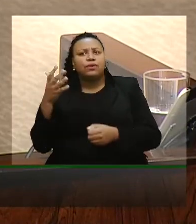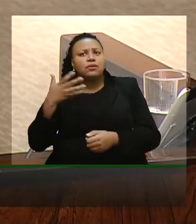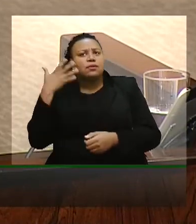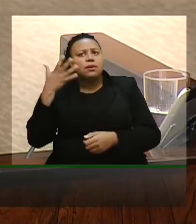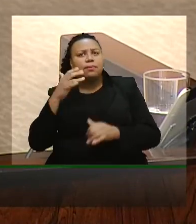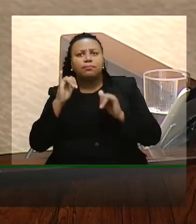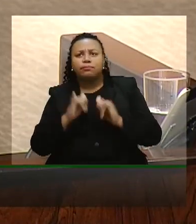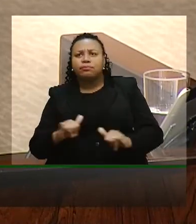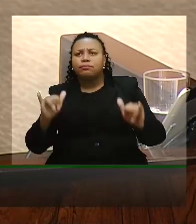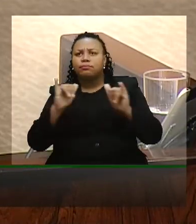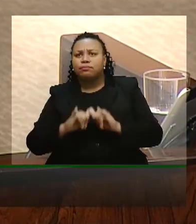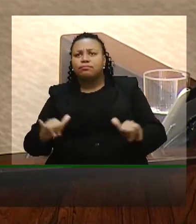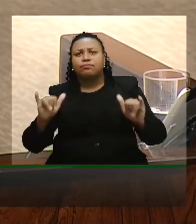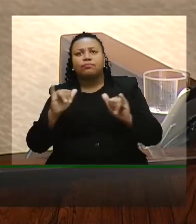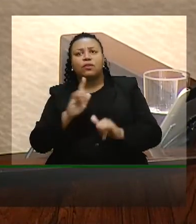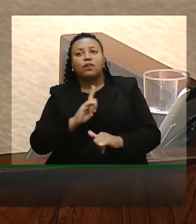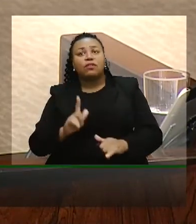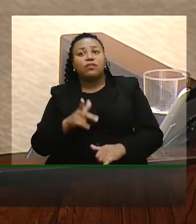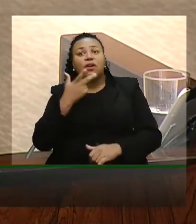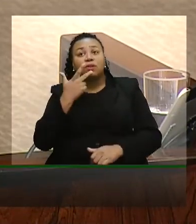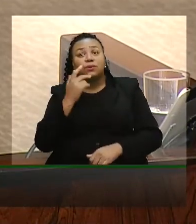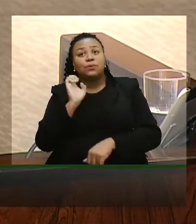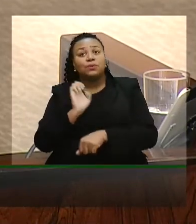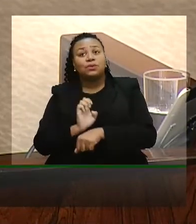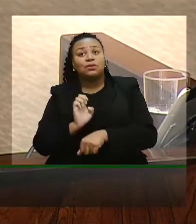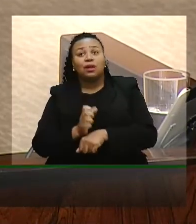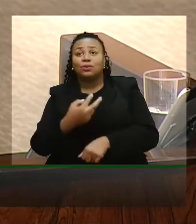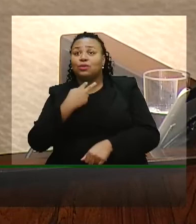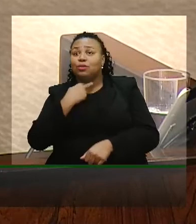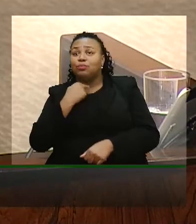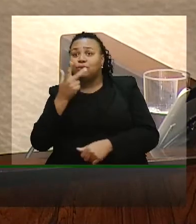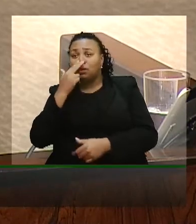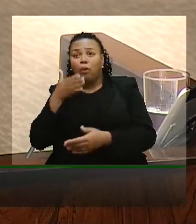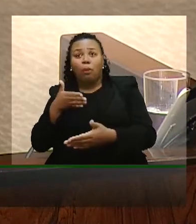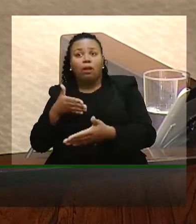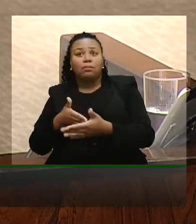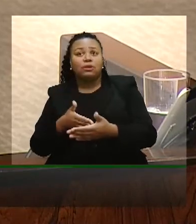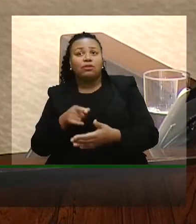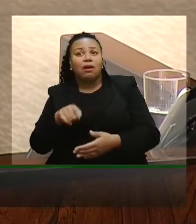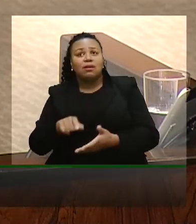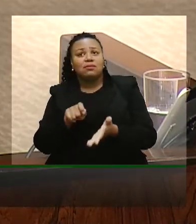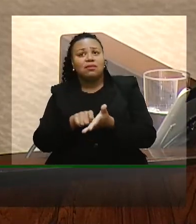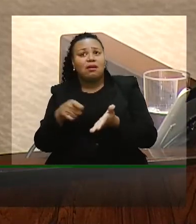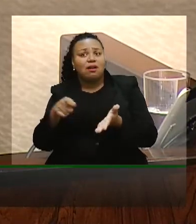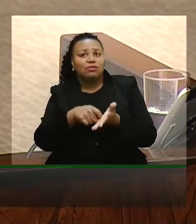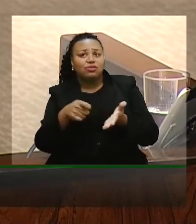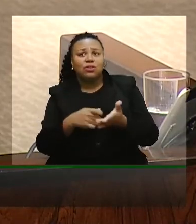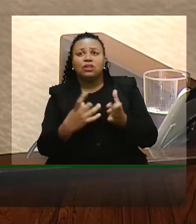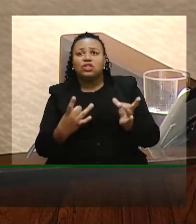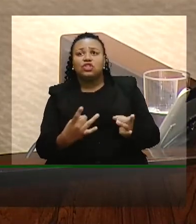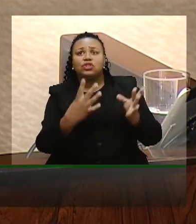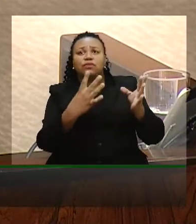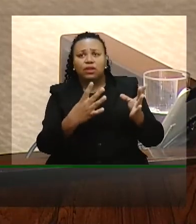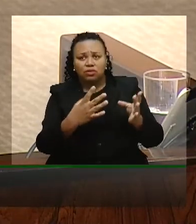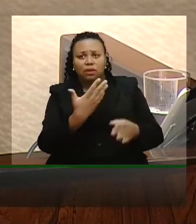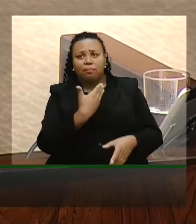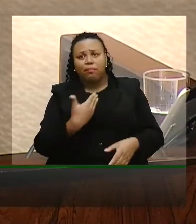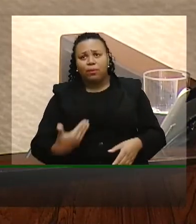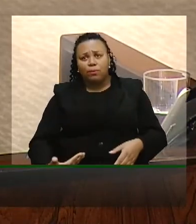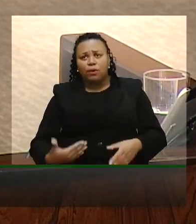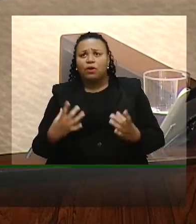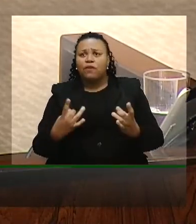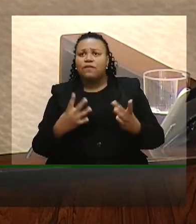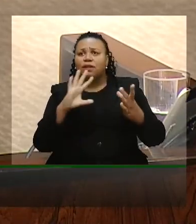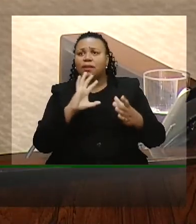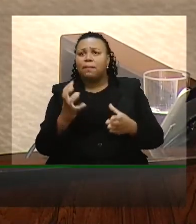campanha o senhor governador dizendo que o estado não podia se limitar a esta agenda de vender ativos públicos vender